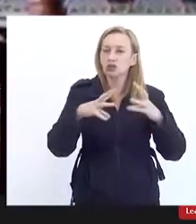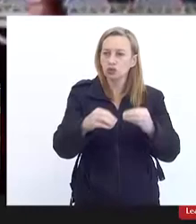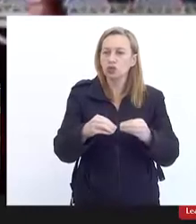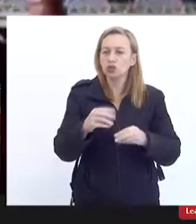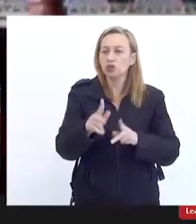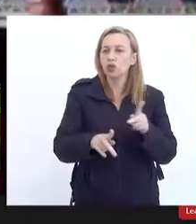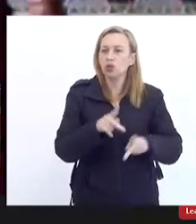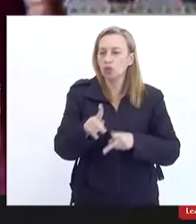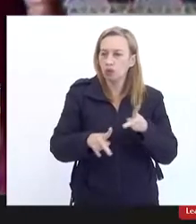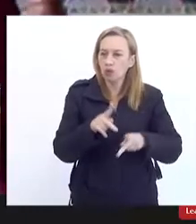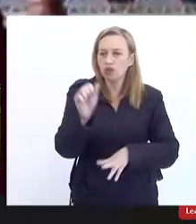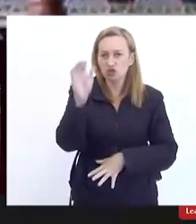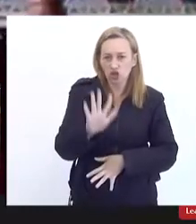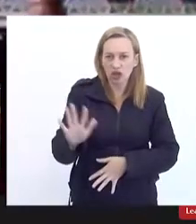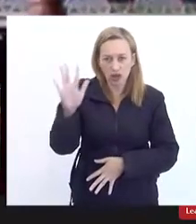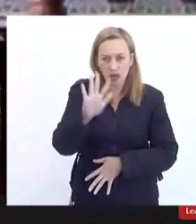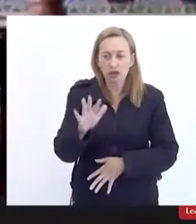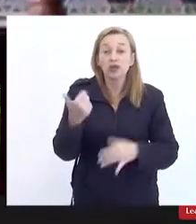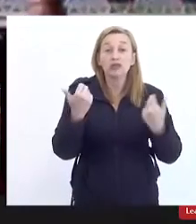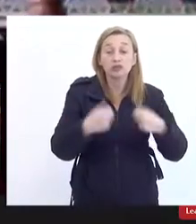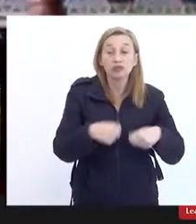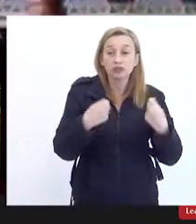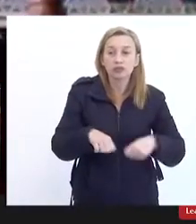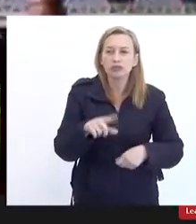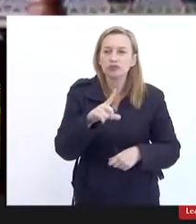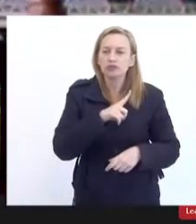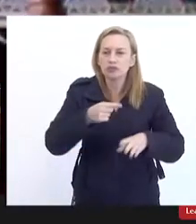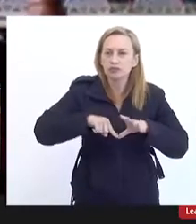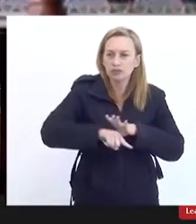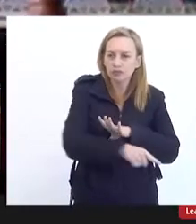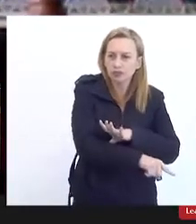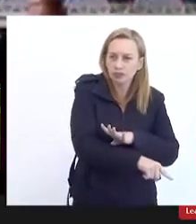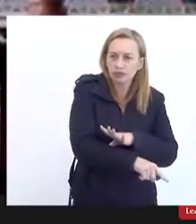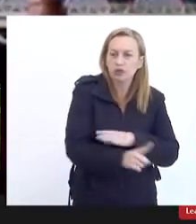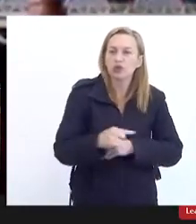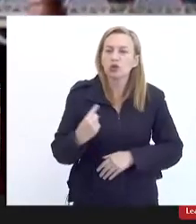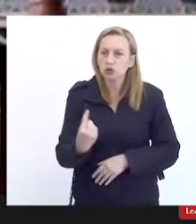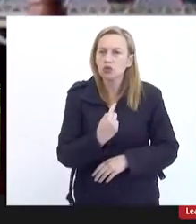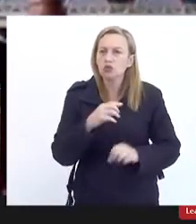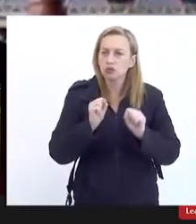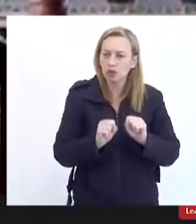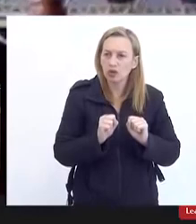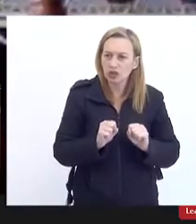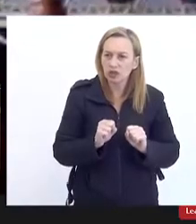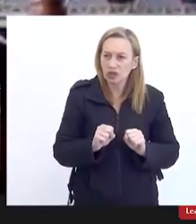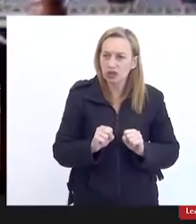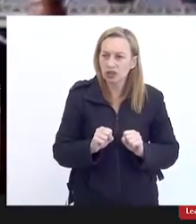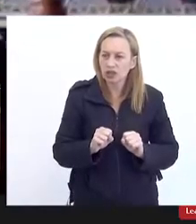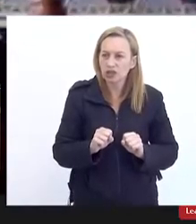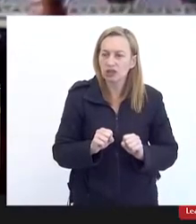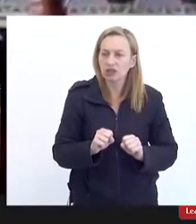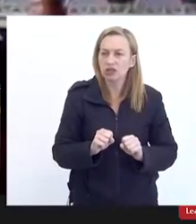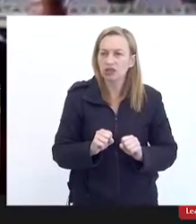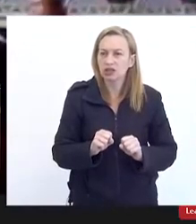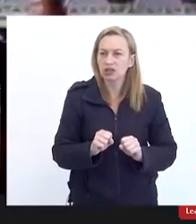população de modo geral é preciso que haja um aprofundamento nós podemos em linhas gerais